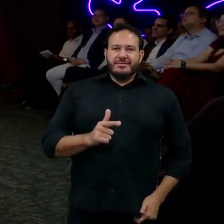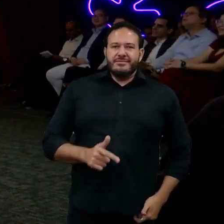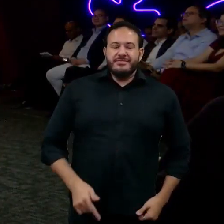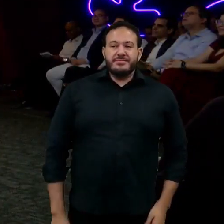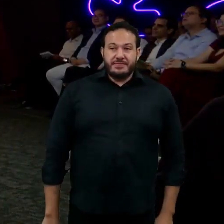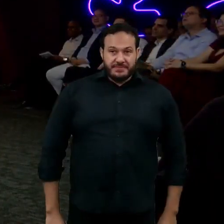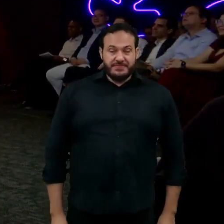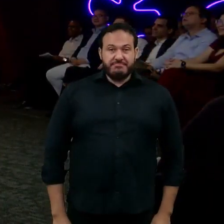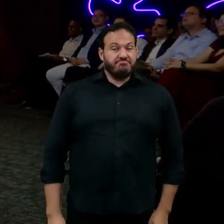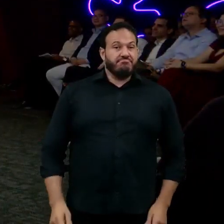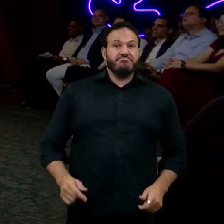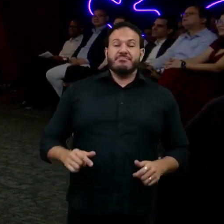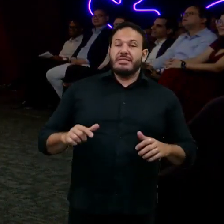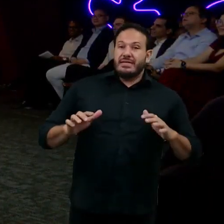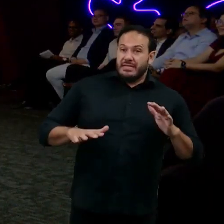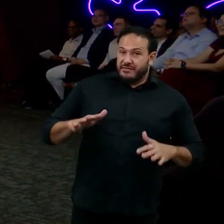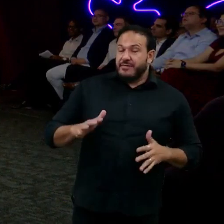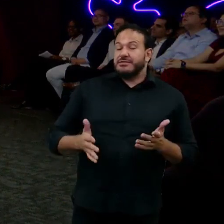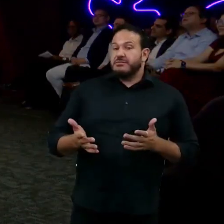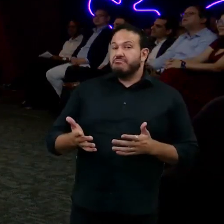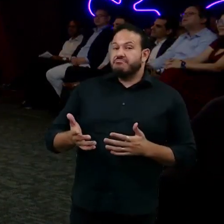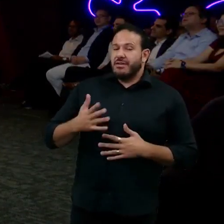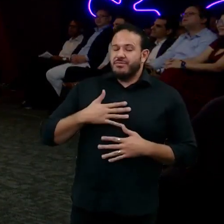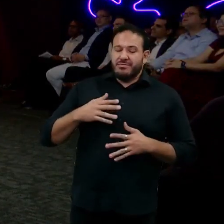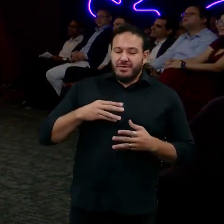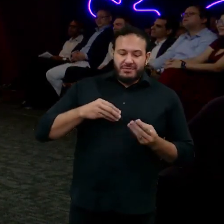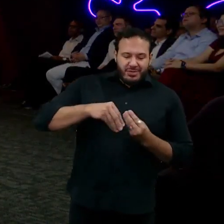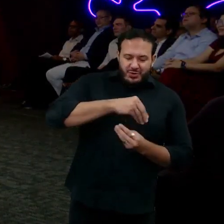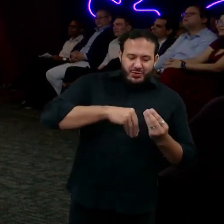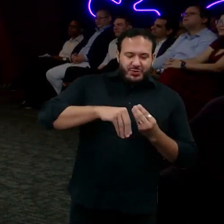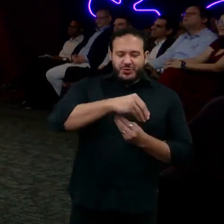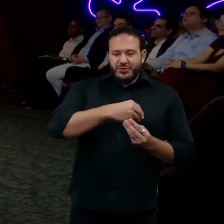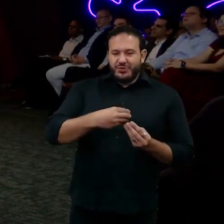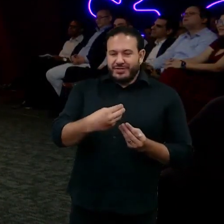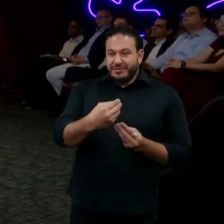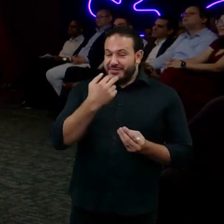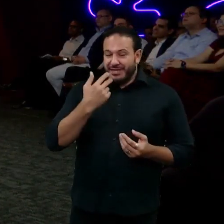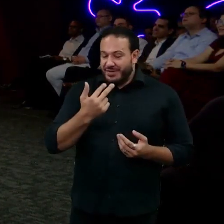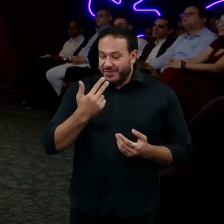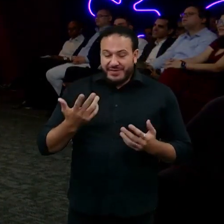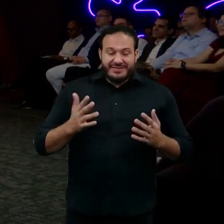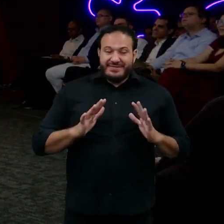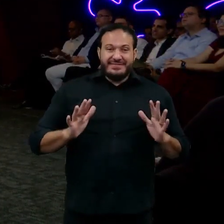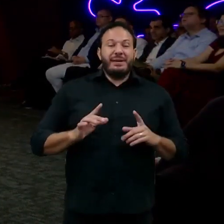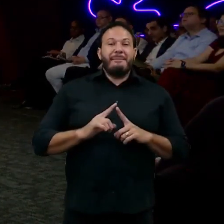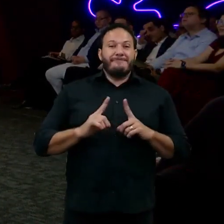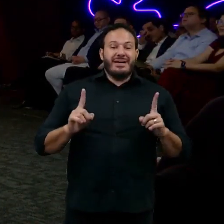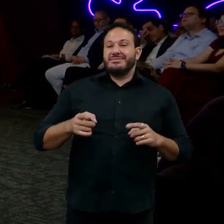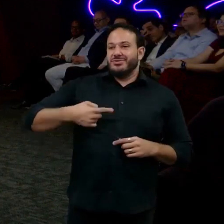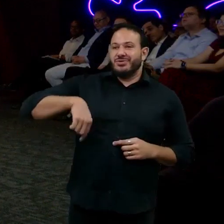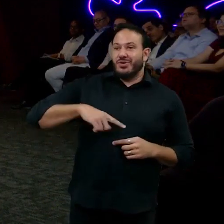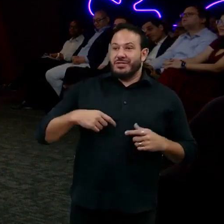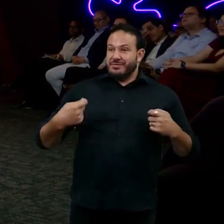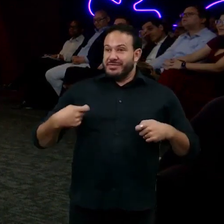De vez em quando eu misturo as minhas línguas. Mas precisamos dar muito mais suporte aos